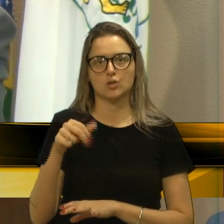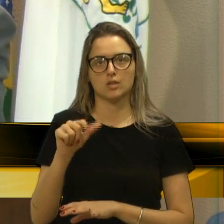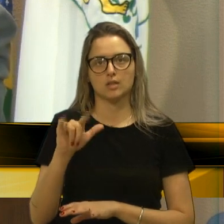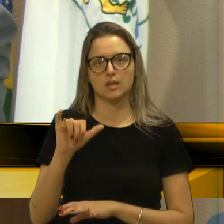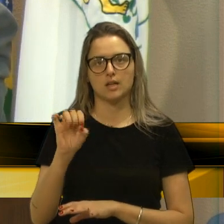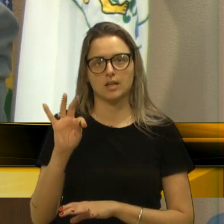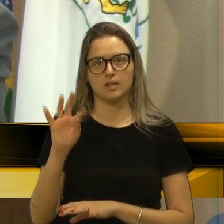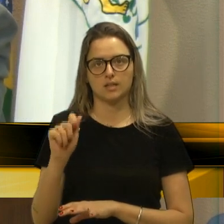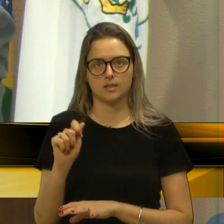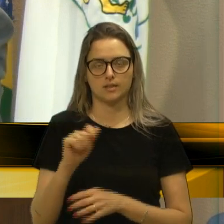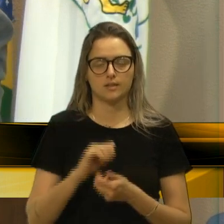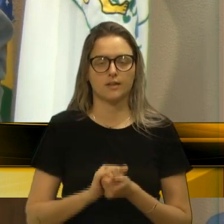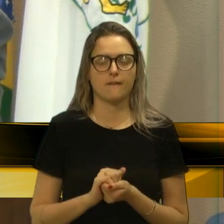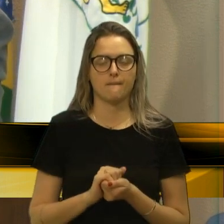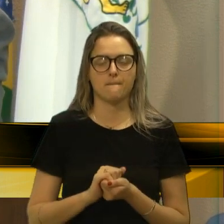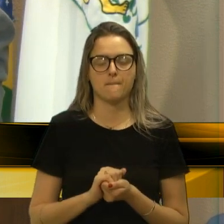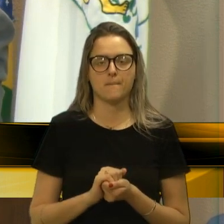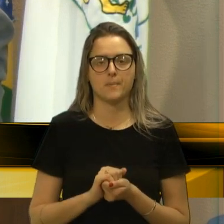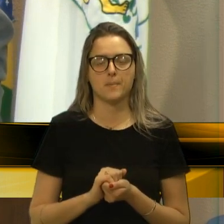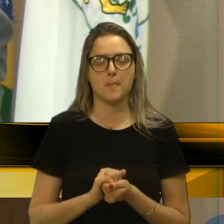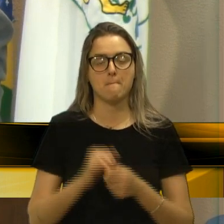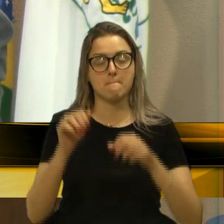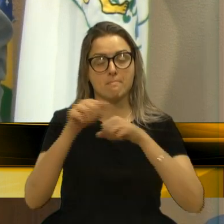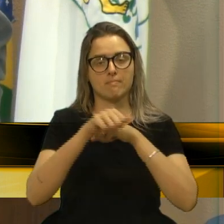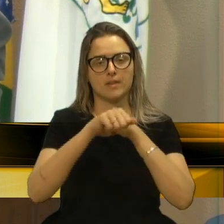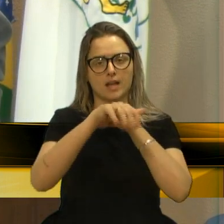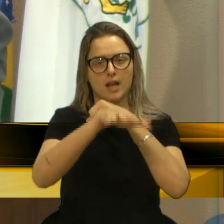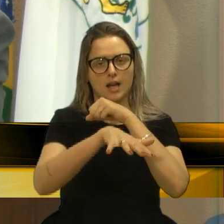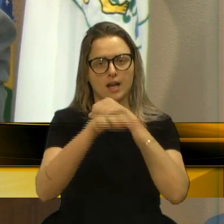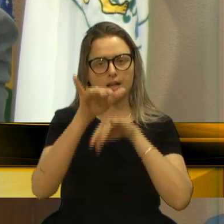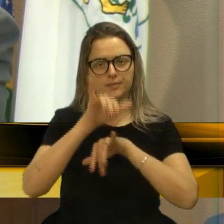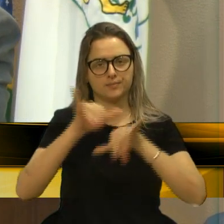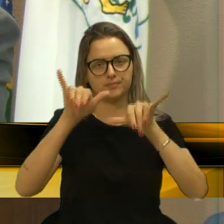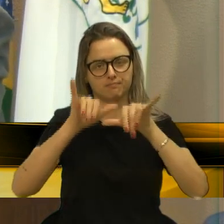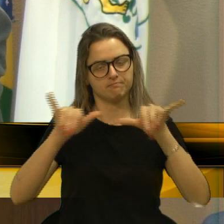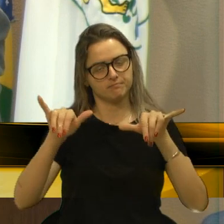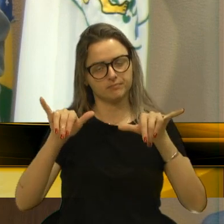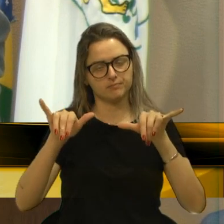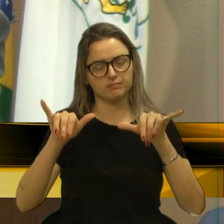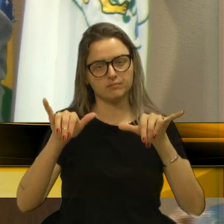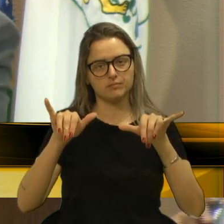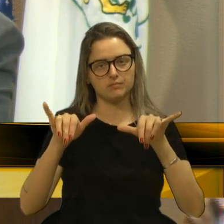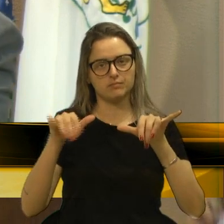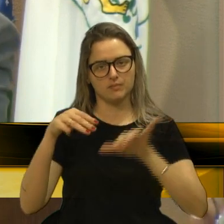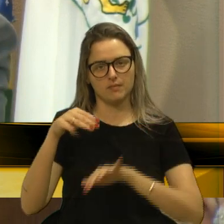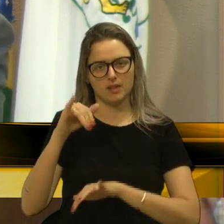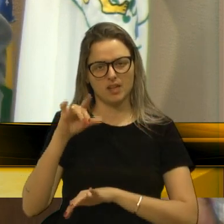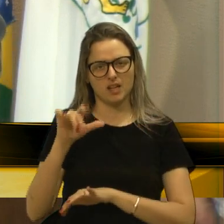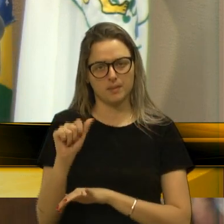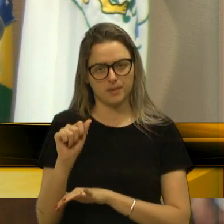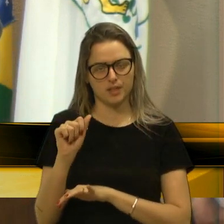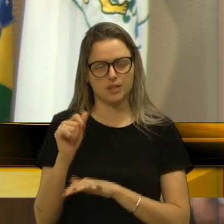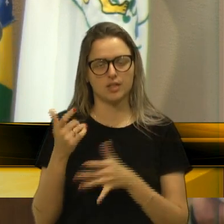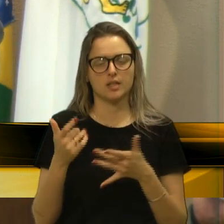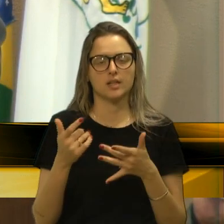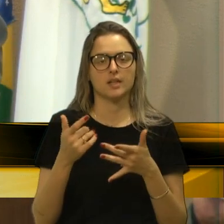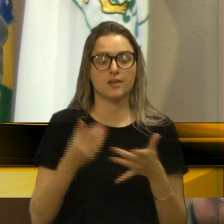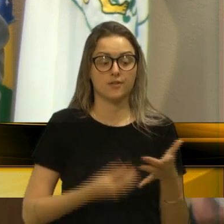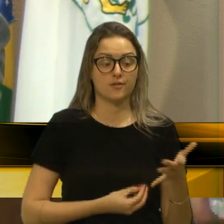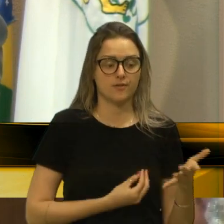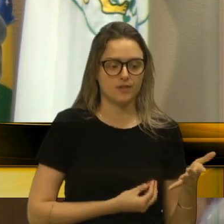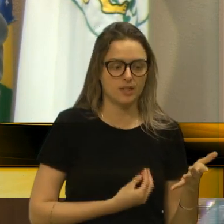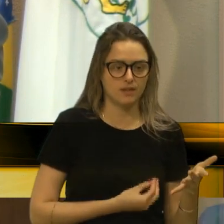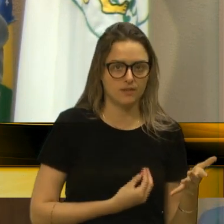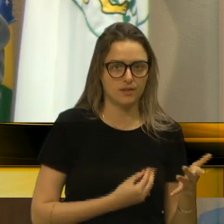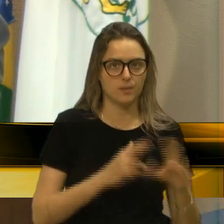A imprensa, ela vive, ela sobrevive de